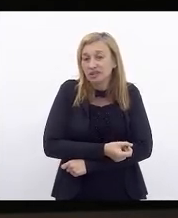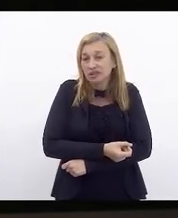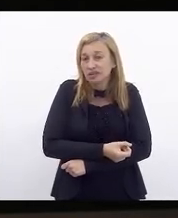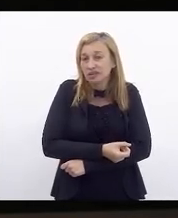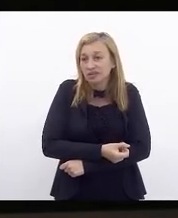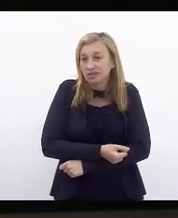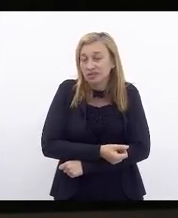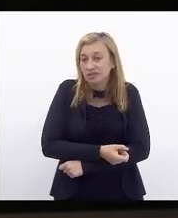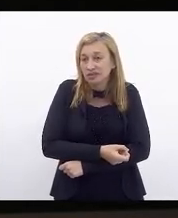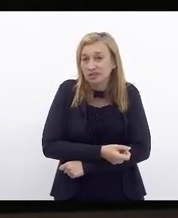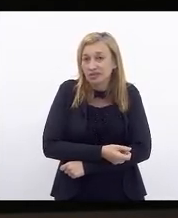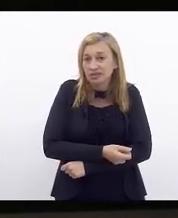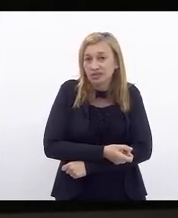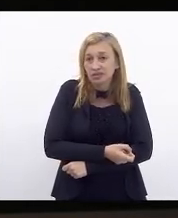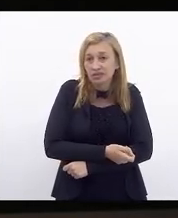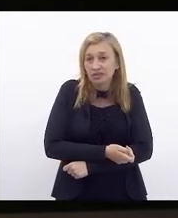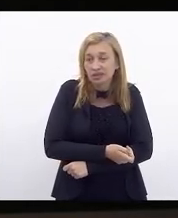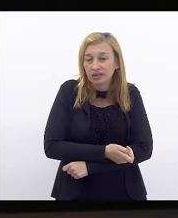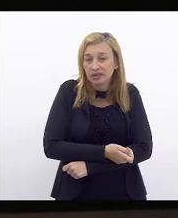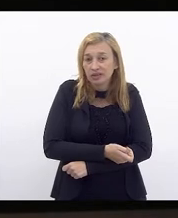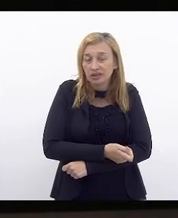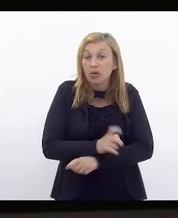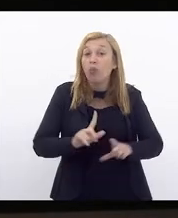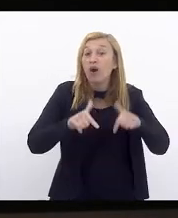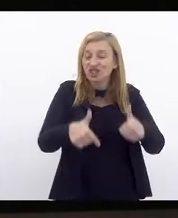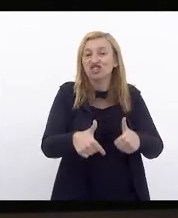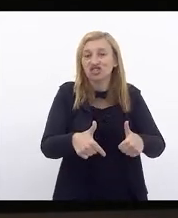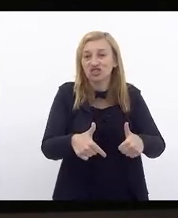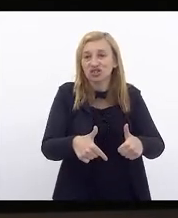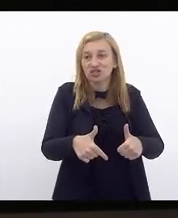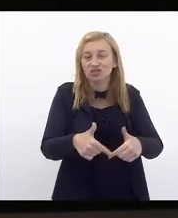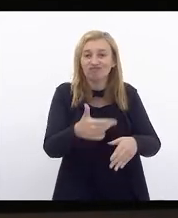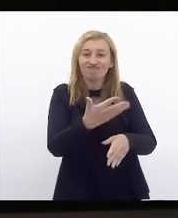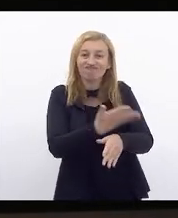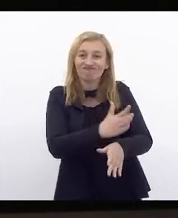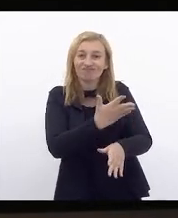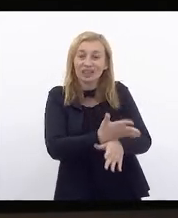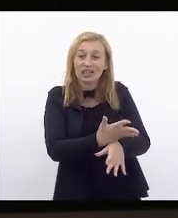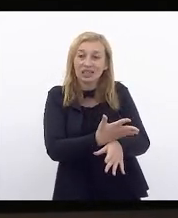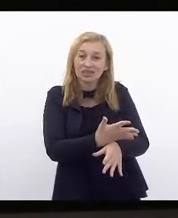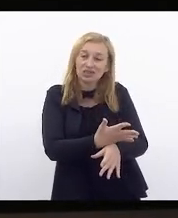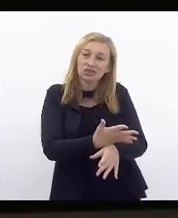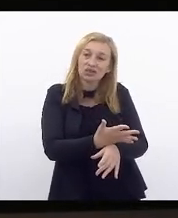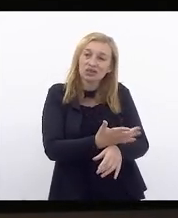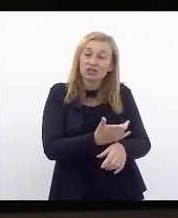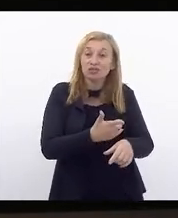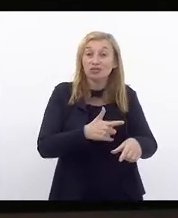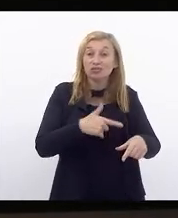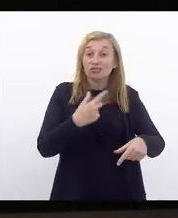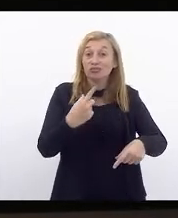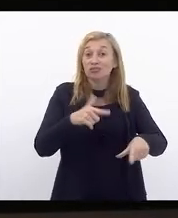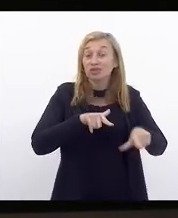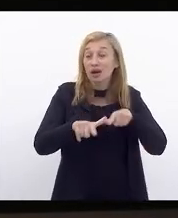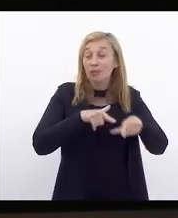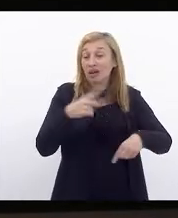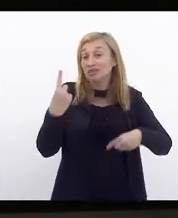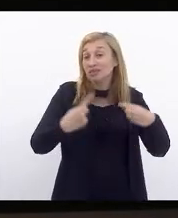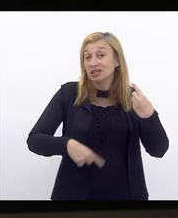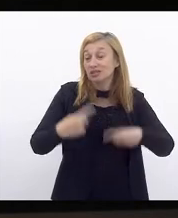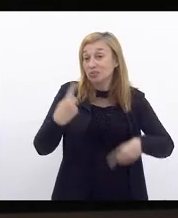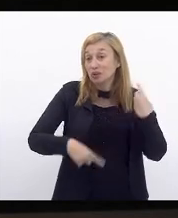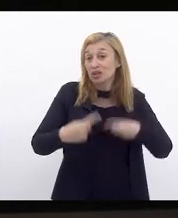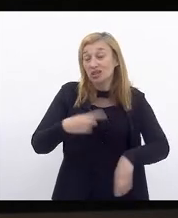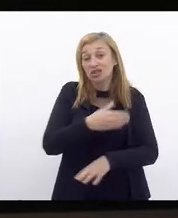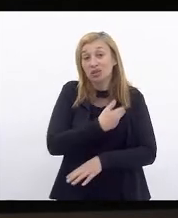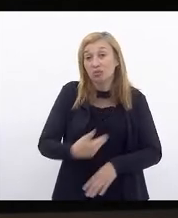na prática do exercício das políticas públicas conduzidas